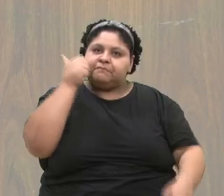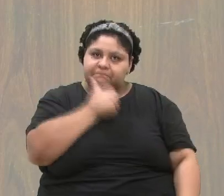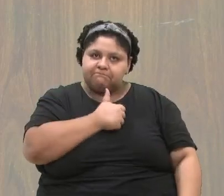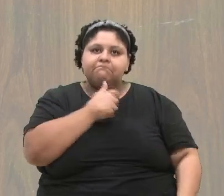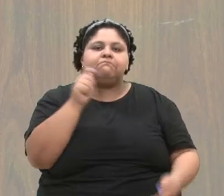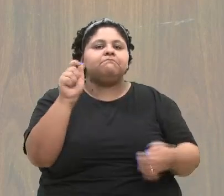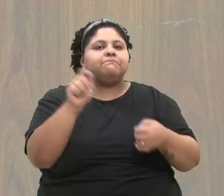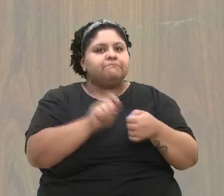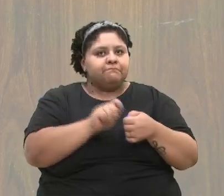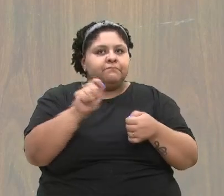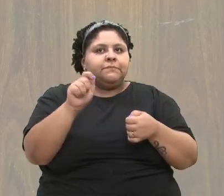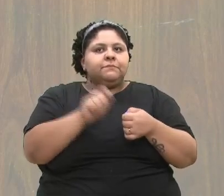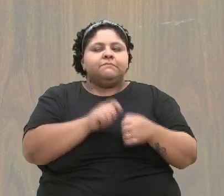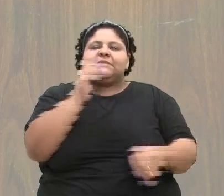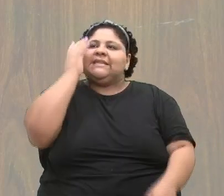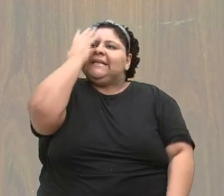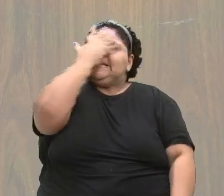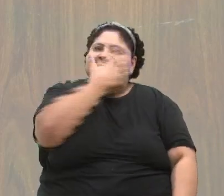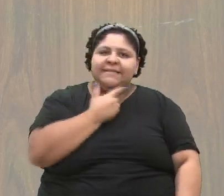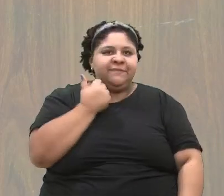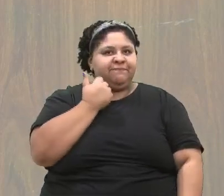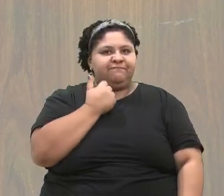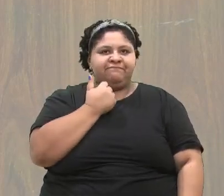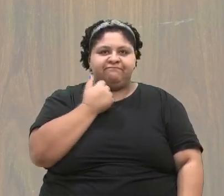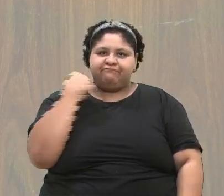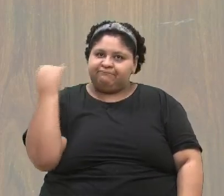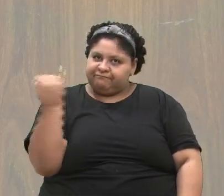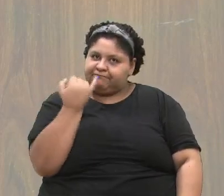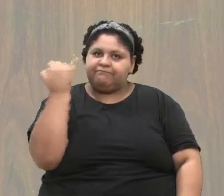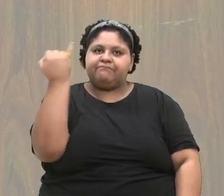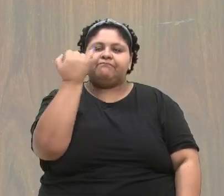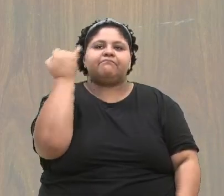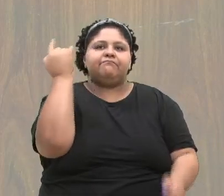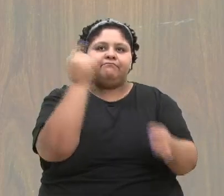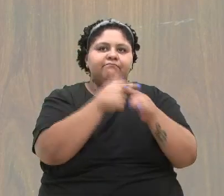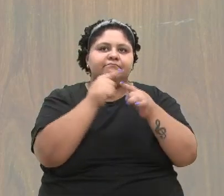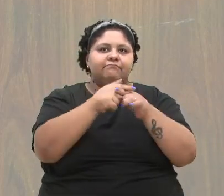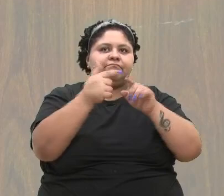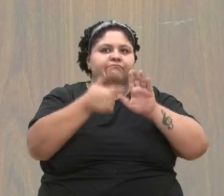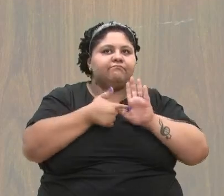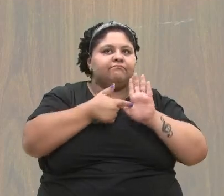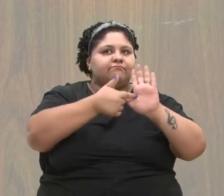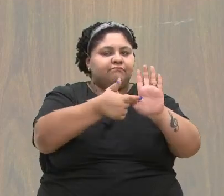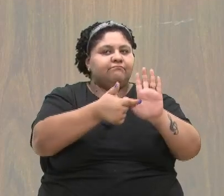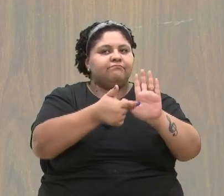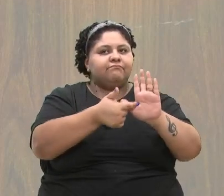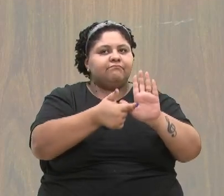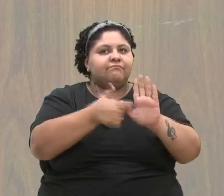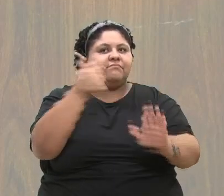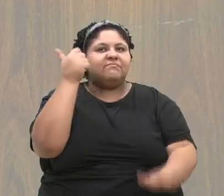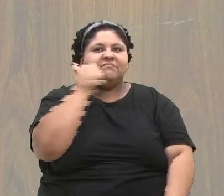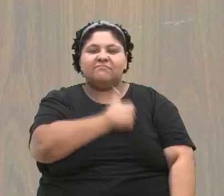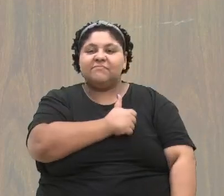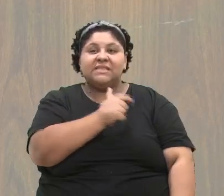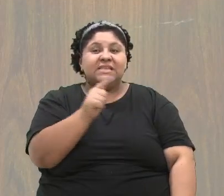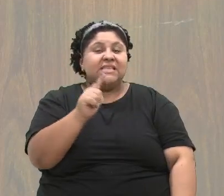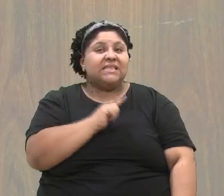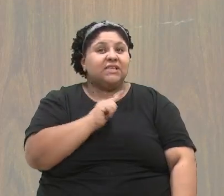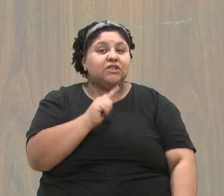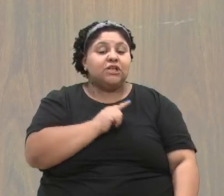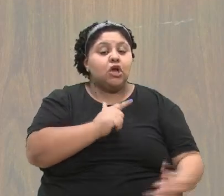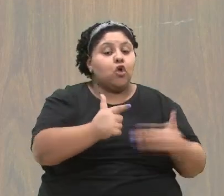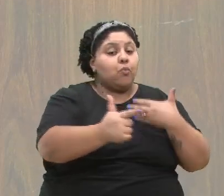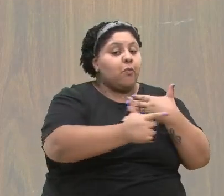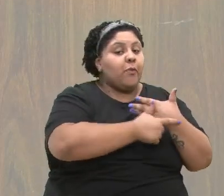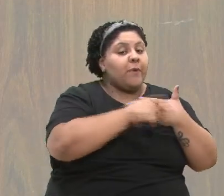fazem é lindo e é importantíssimo, porque demonstra que a mulher não tem o papel